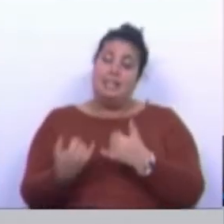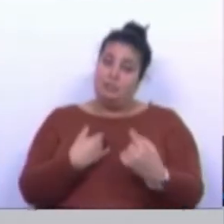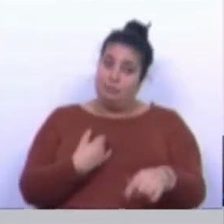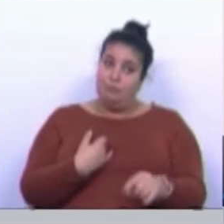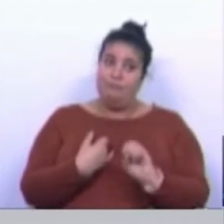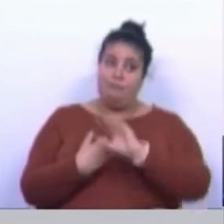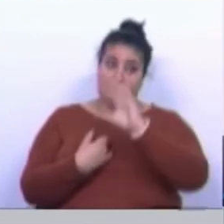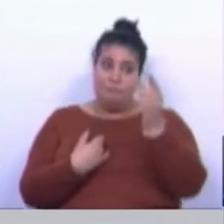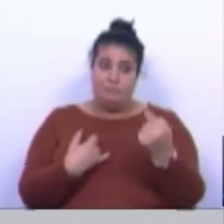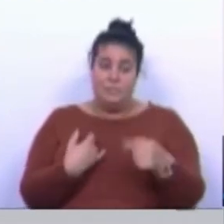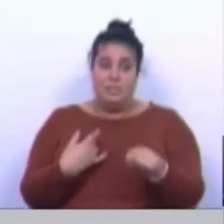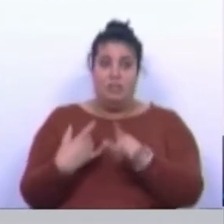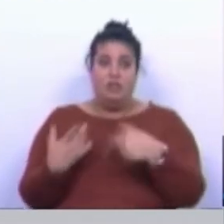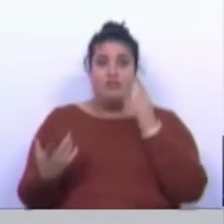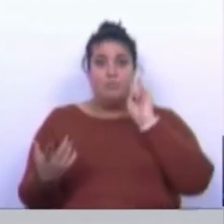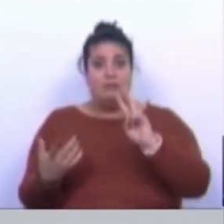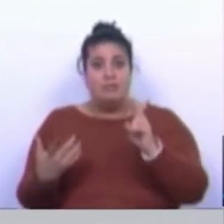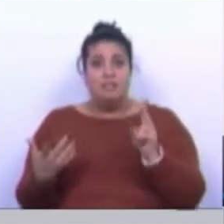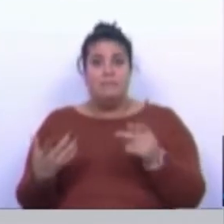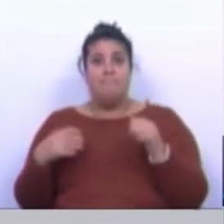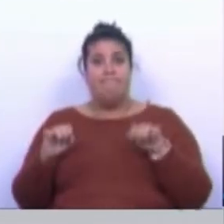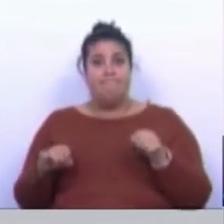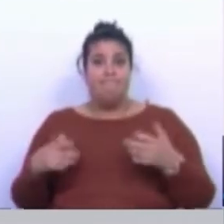e ainda estamos para ver